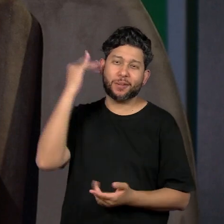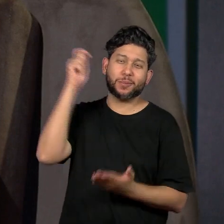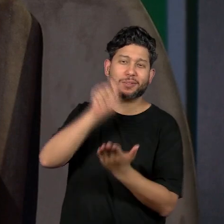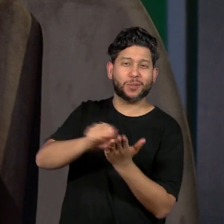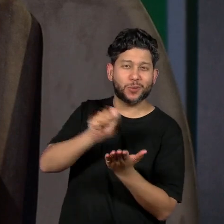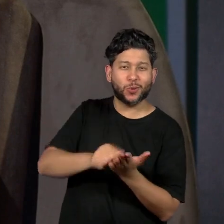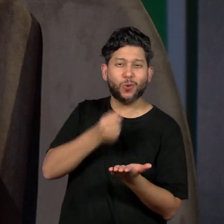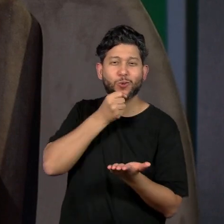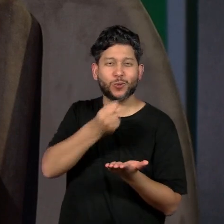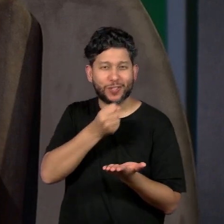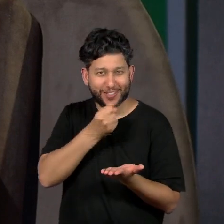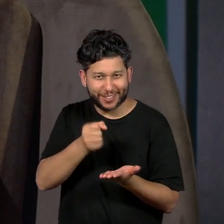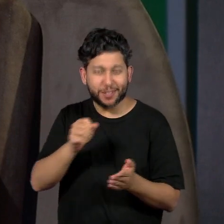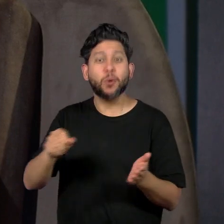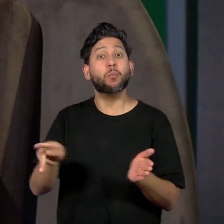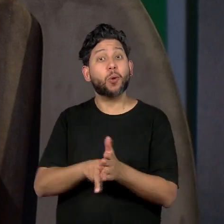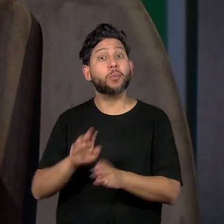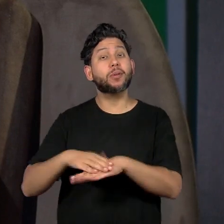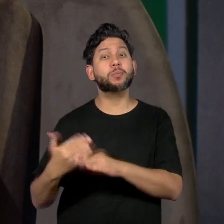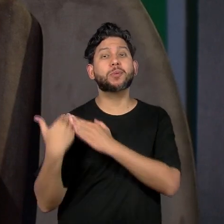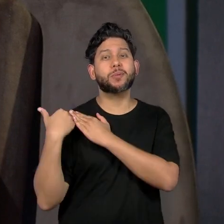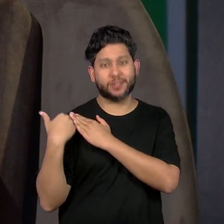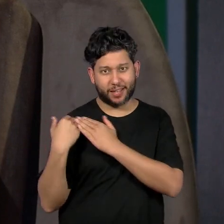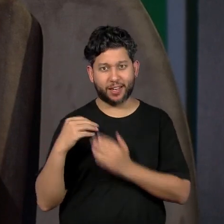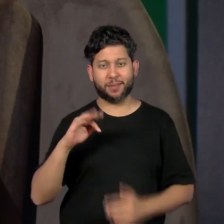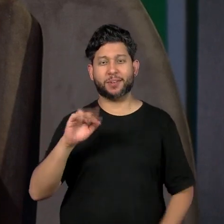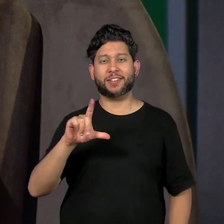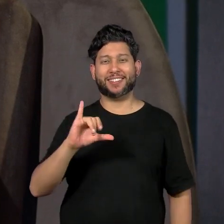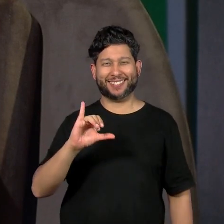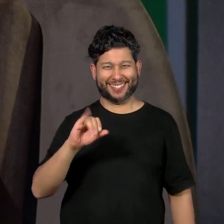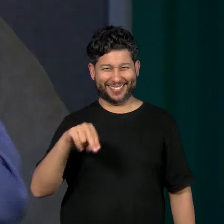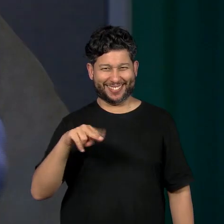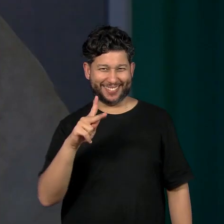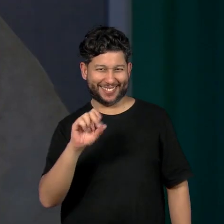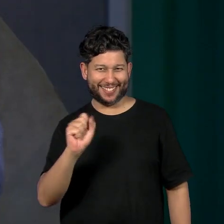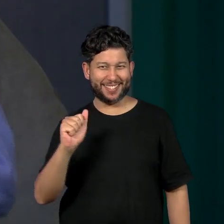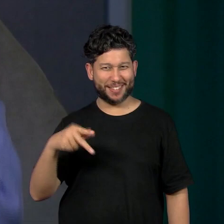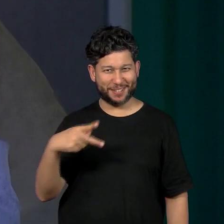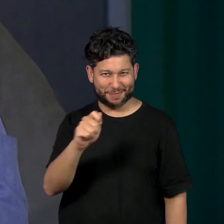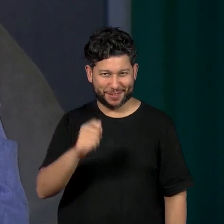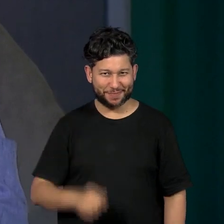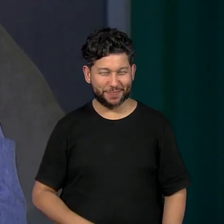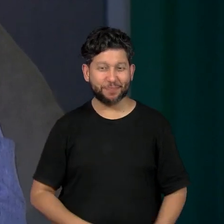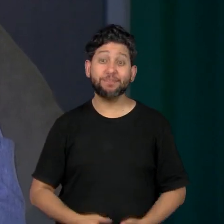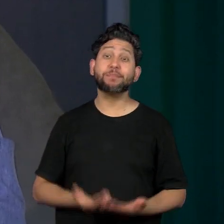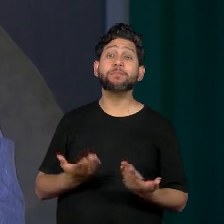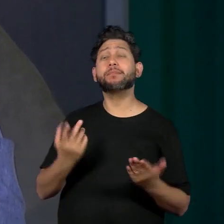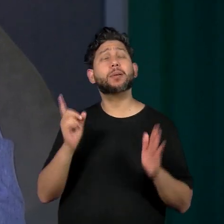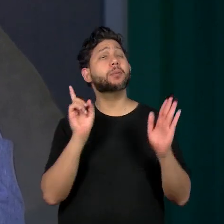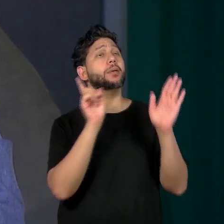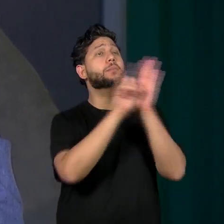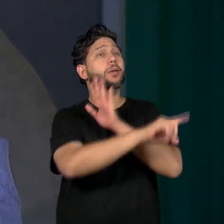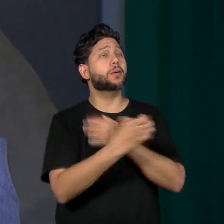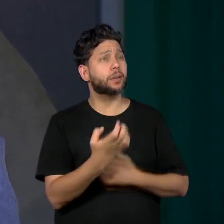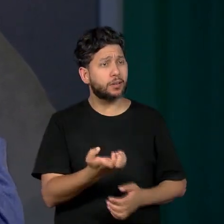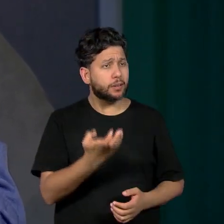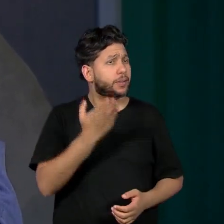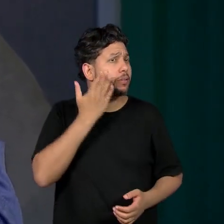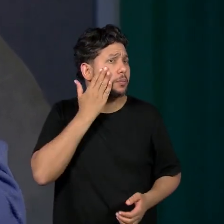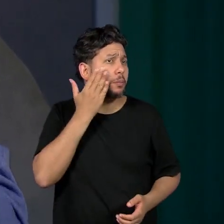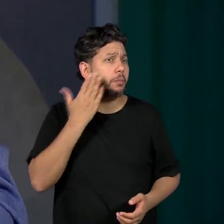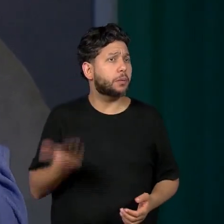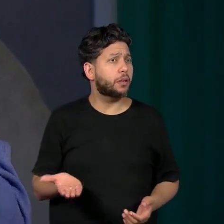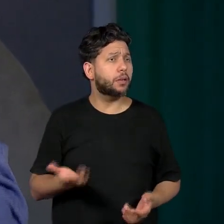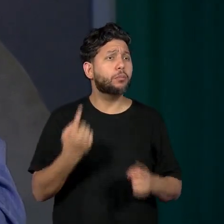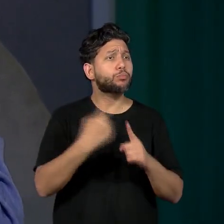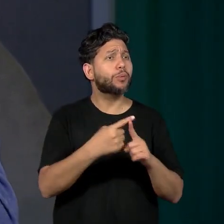jornalista e curador da Flix Sampa, Tom Farias. Agora é com você, Drica. Nós queremos saber por